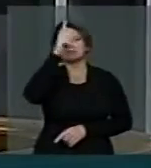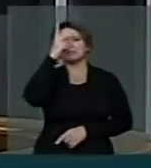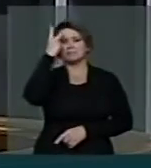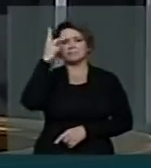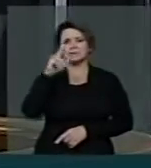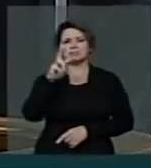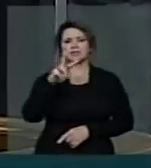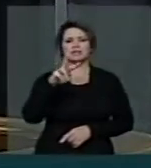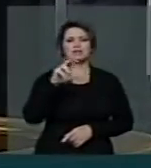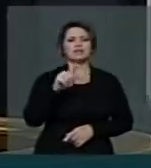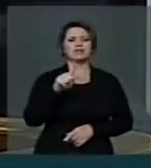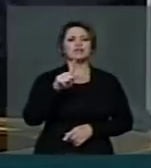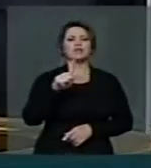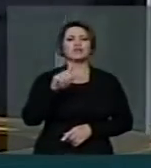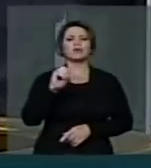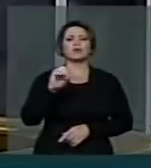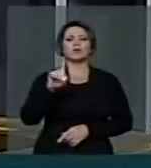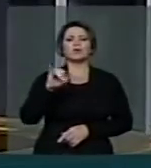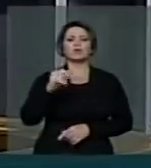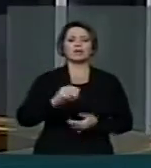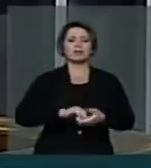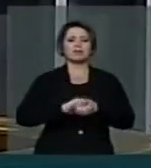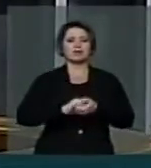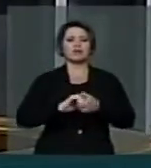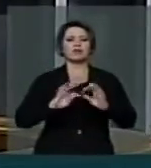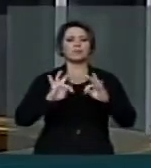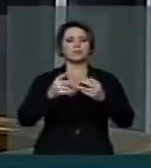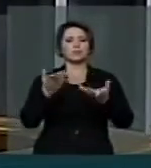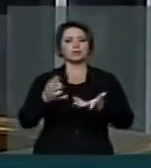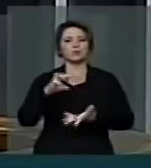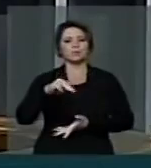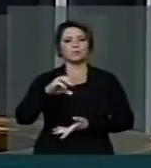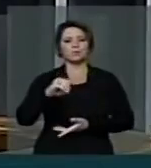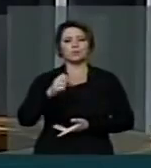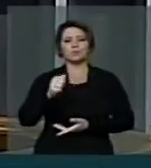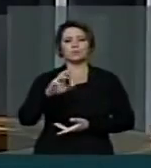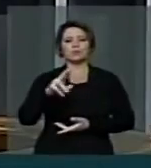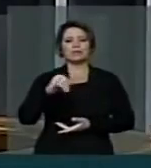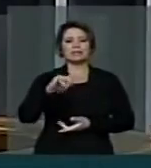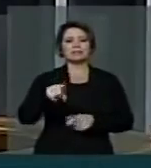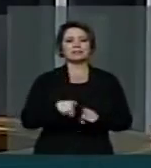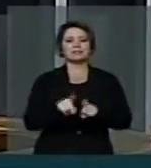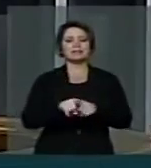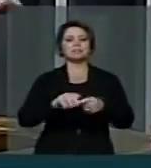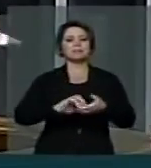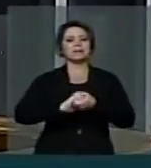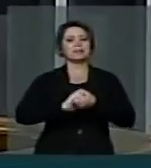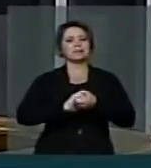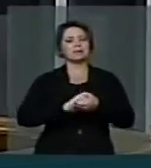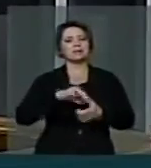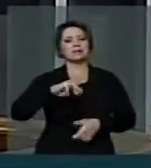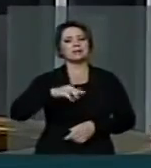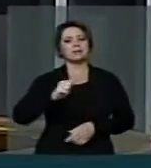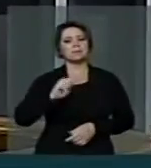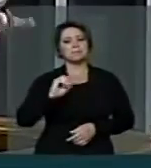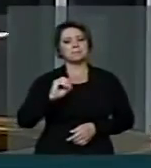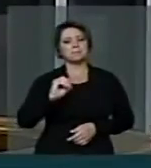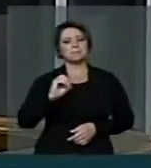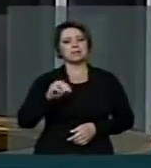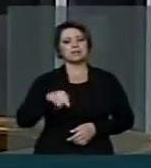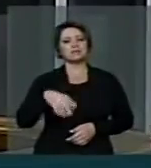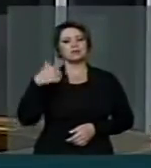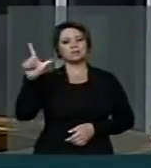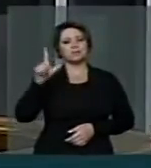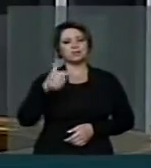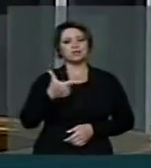prefeito, e a gente quer cumprimentar toda a família do Moacir Godói e a maçonaria brasileira e deixar os 20 minutos para o